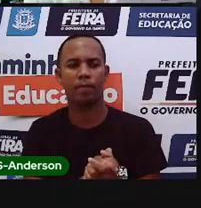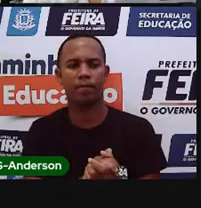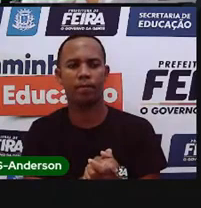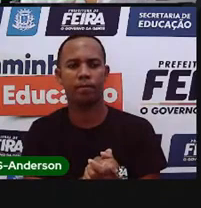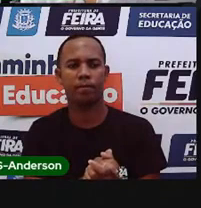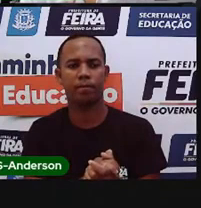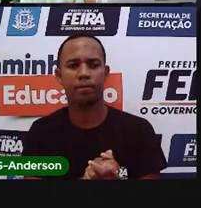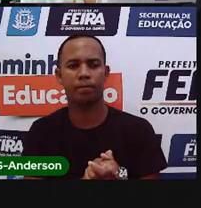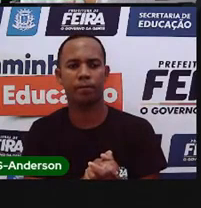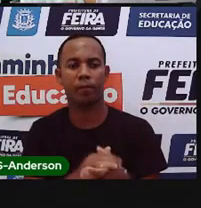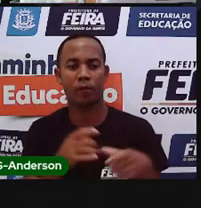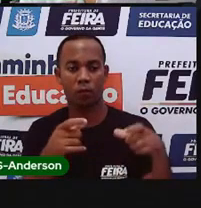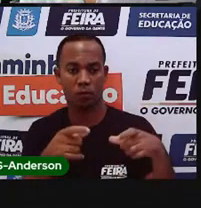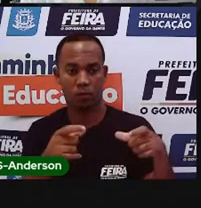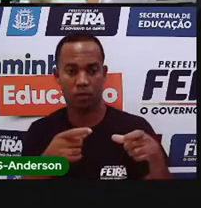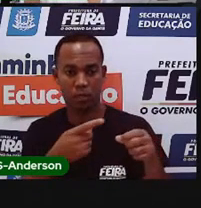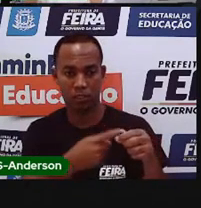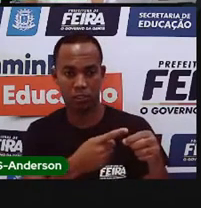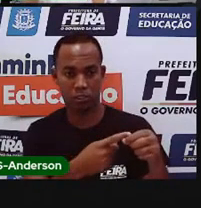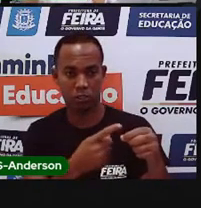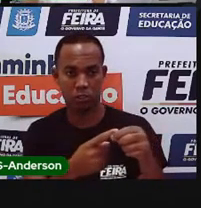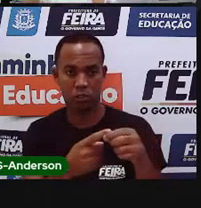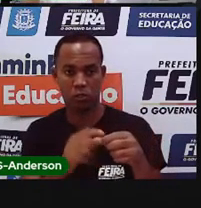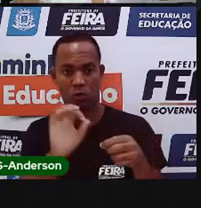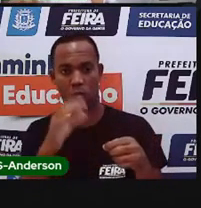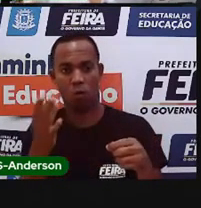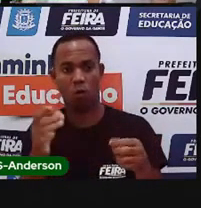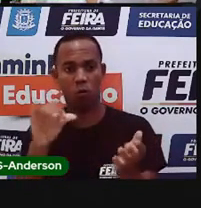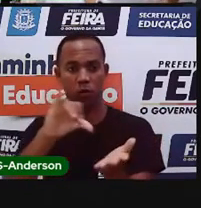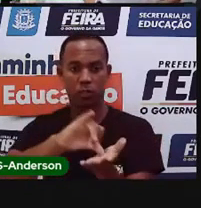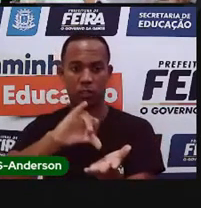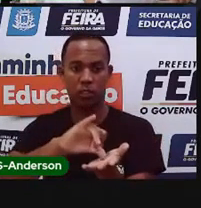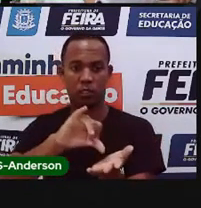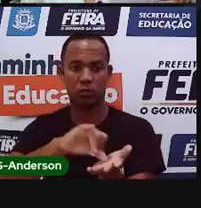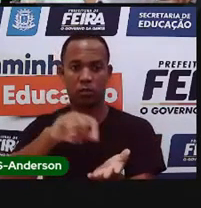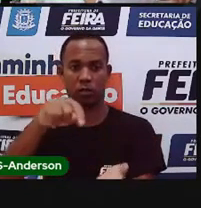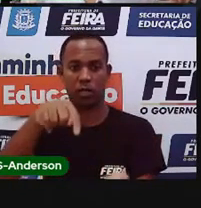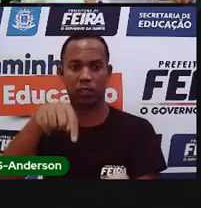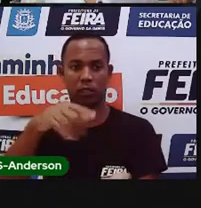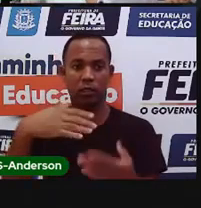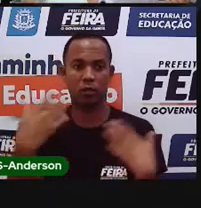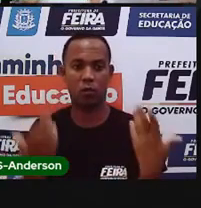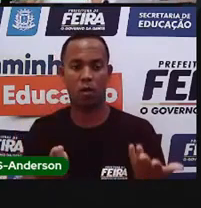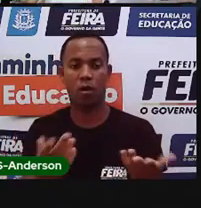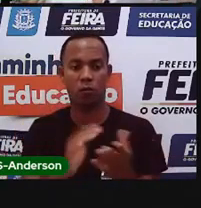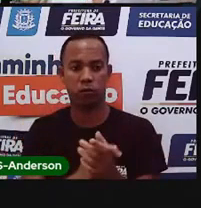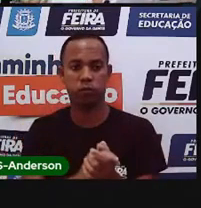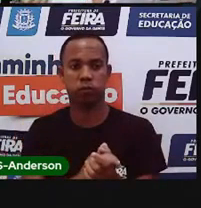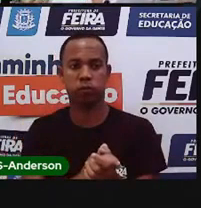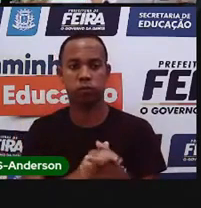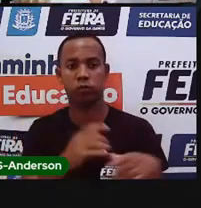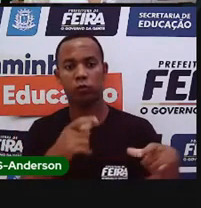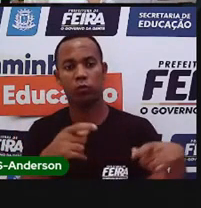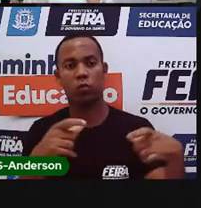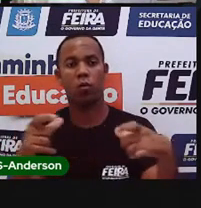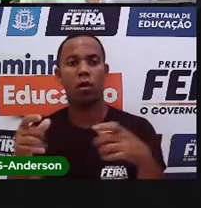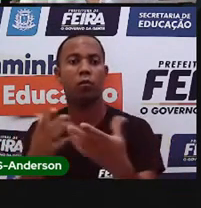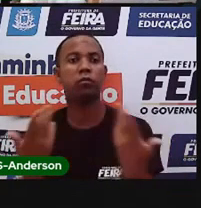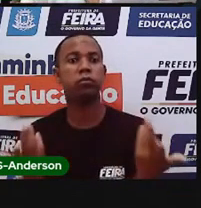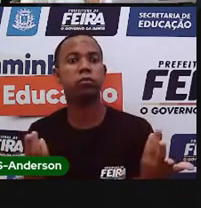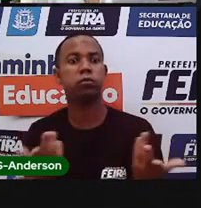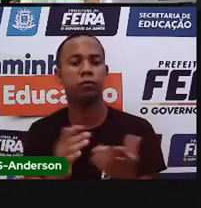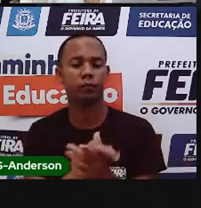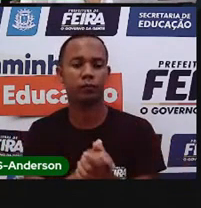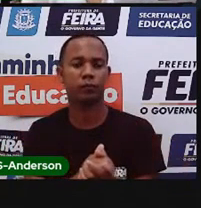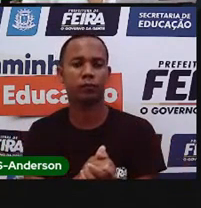rua? É um distrito? Fica onde? Jaiba? Fica em Ticuaro Sul? Jaguara? Fica onde?